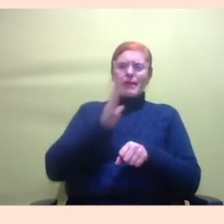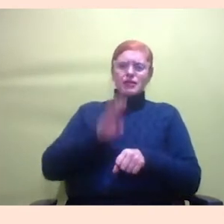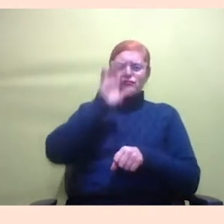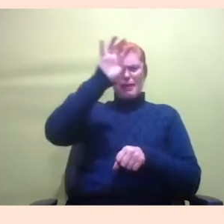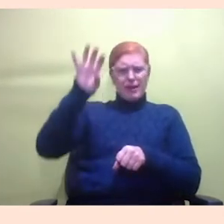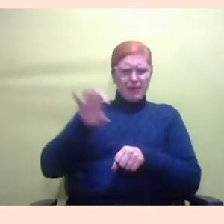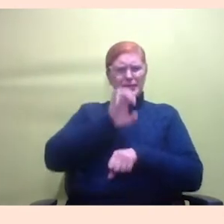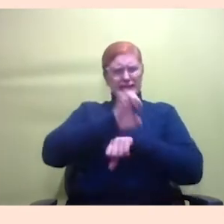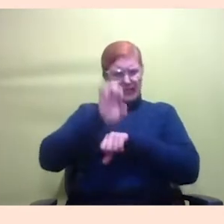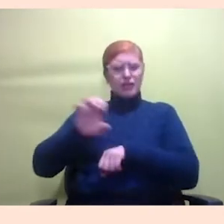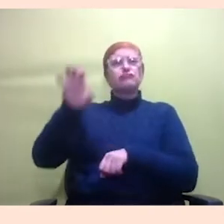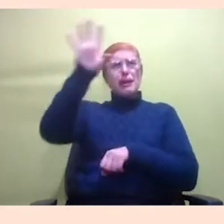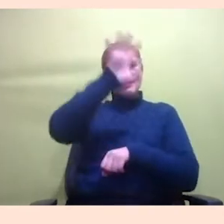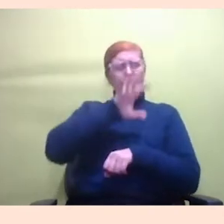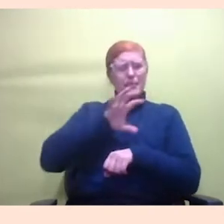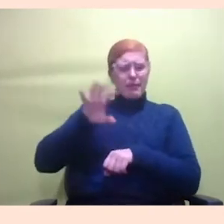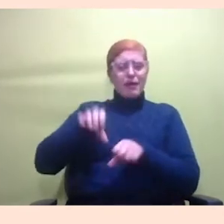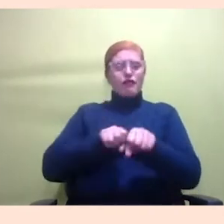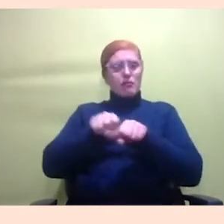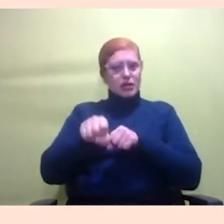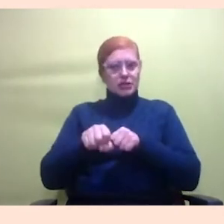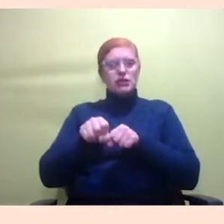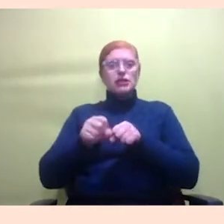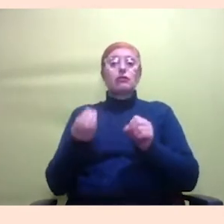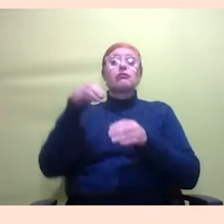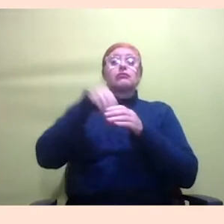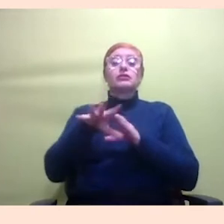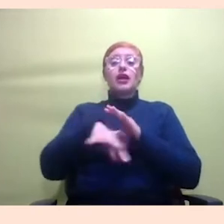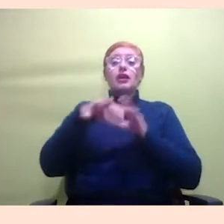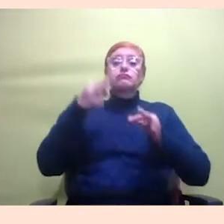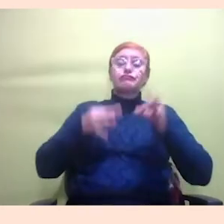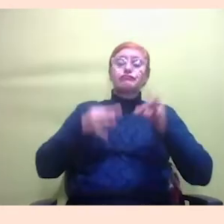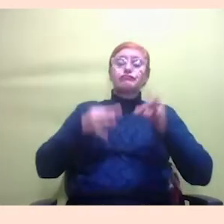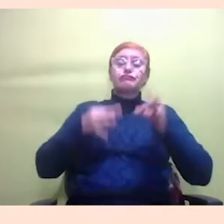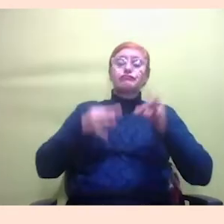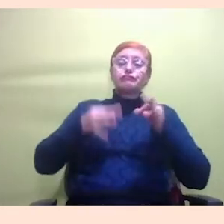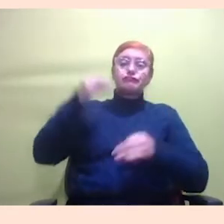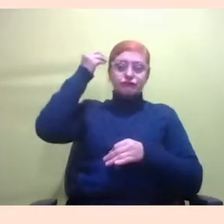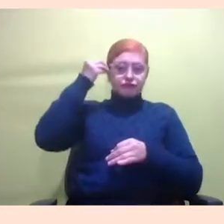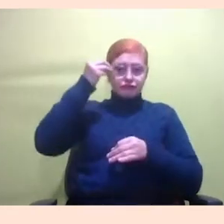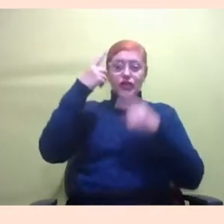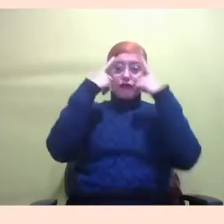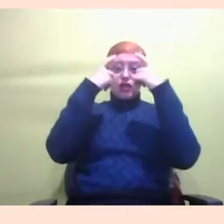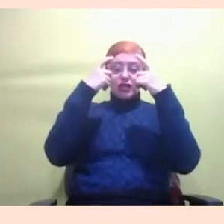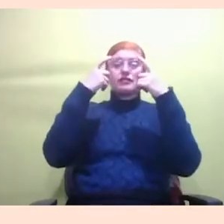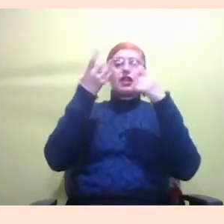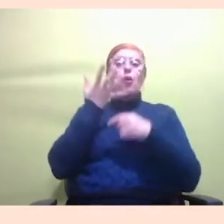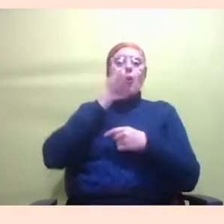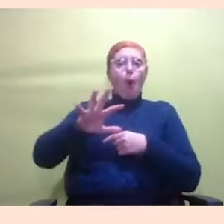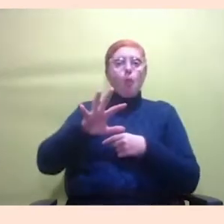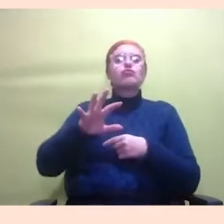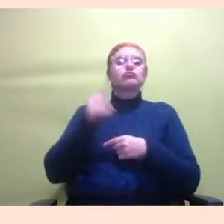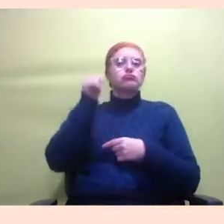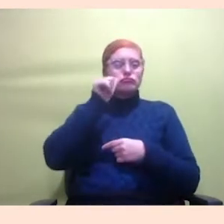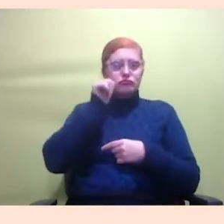fazendo a formação sobre aspectos jurídicos, psicológicos e sociais da violência contra a mulher. Então, a gente conseguiu trabalhar toda essa perspectiva